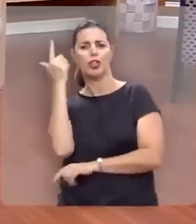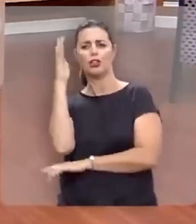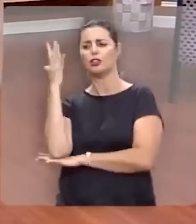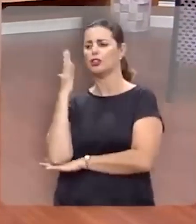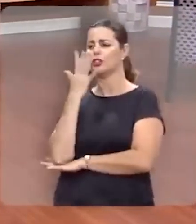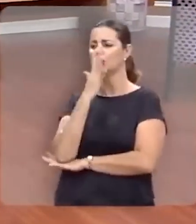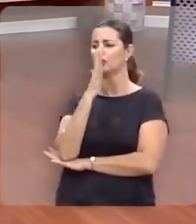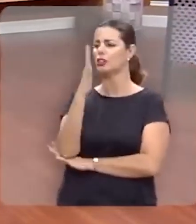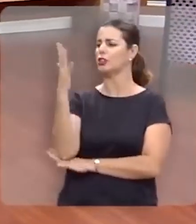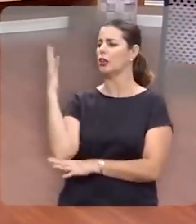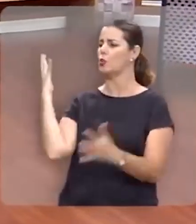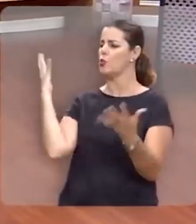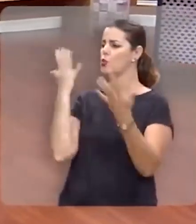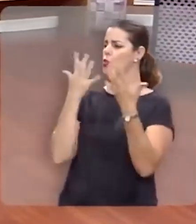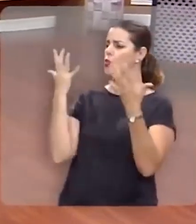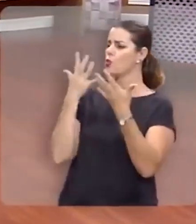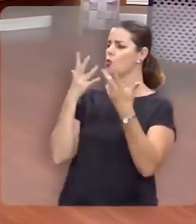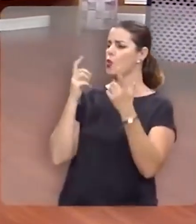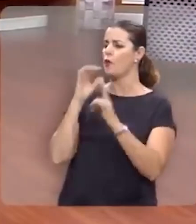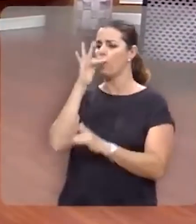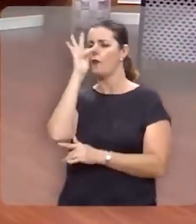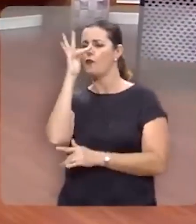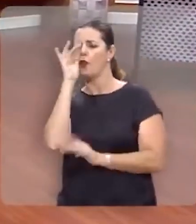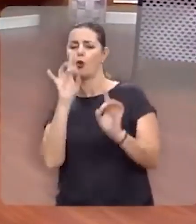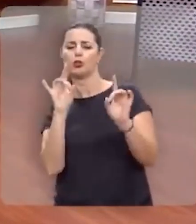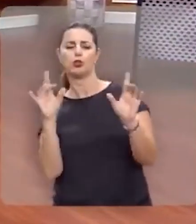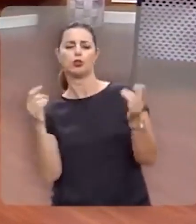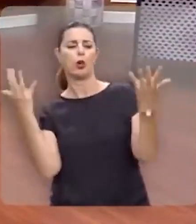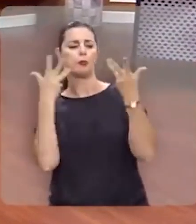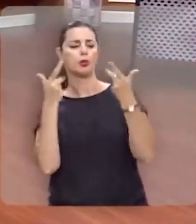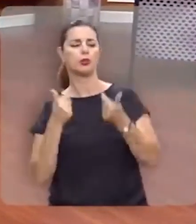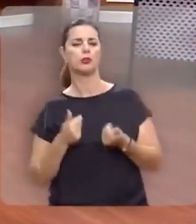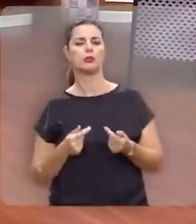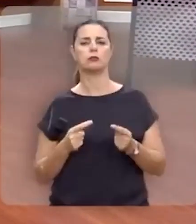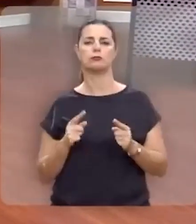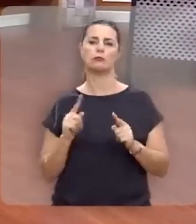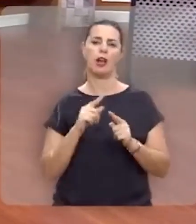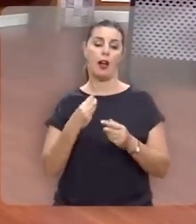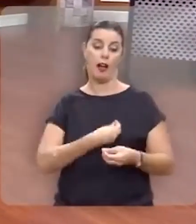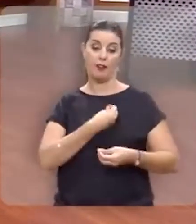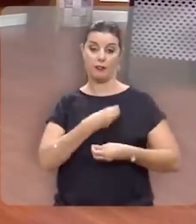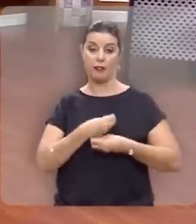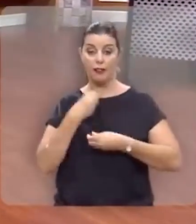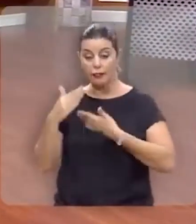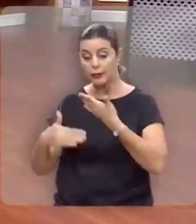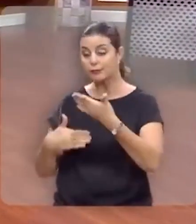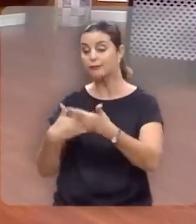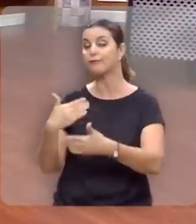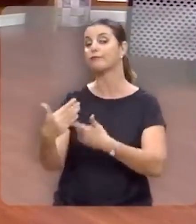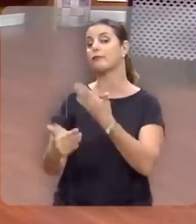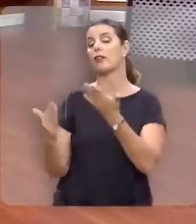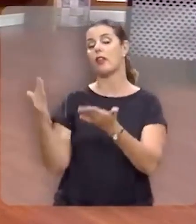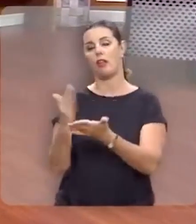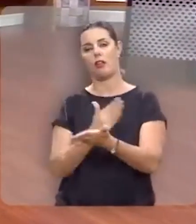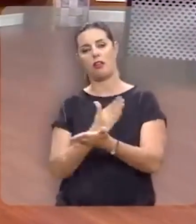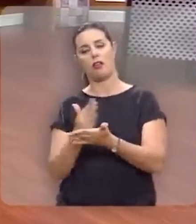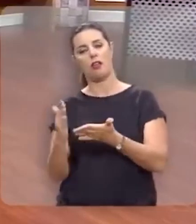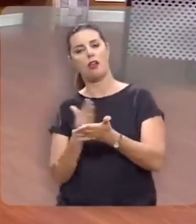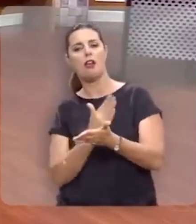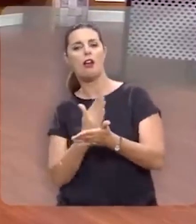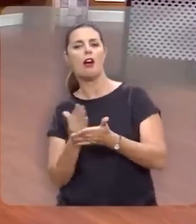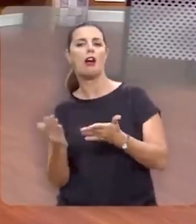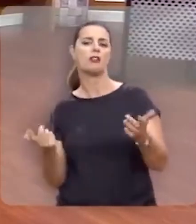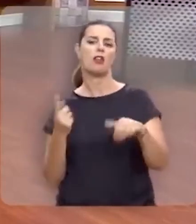jardins ingrinaldados de flores. A vida se desenrola muitas vezes